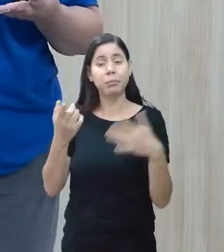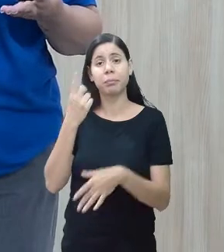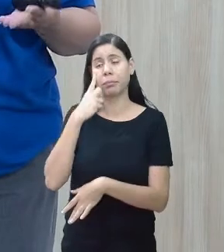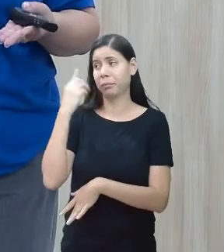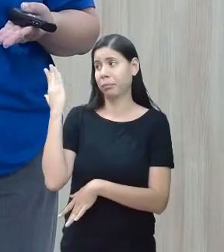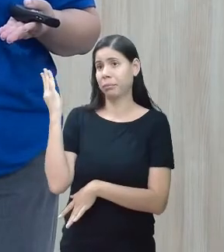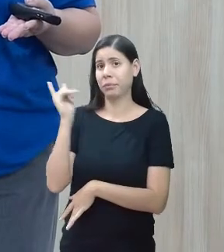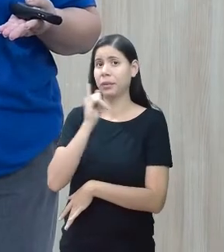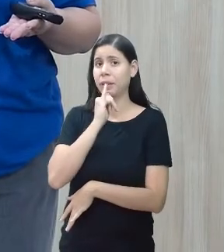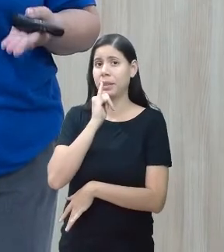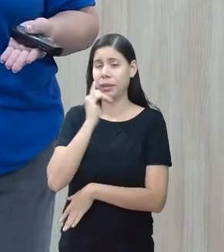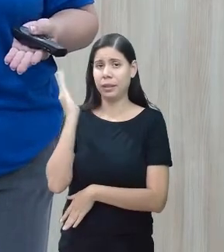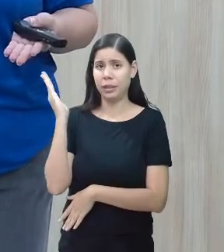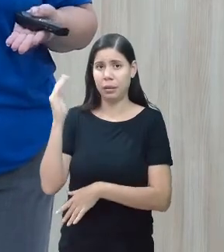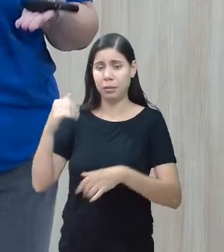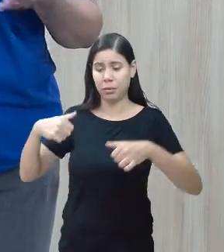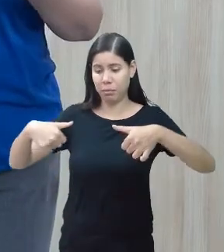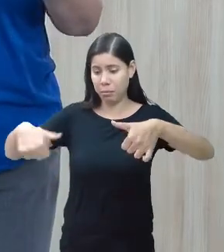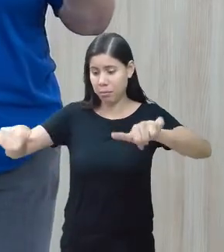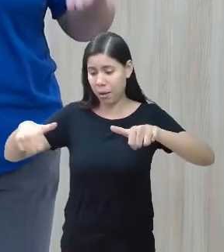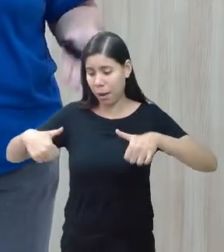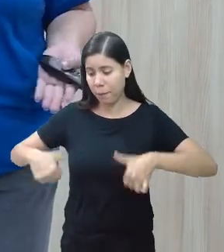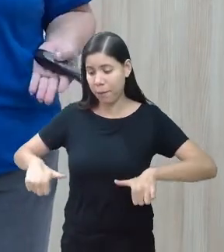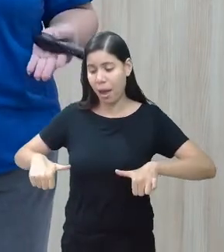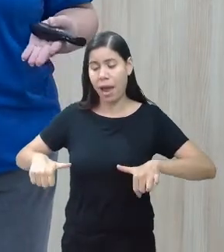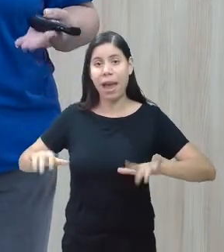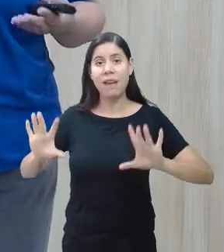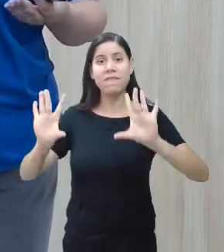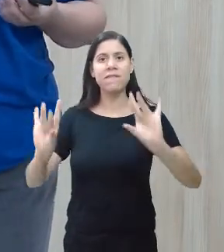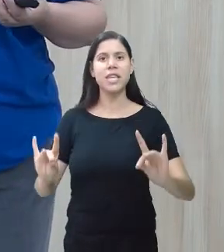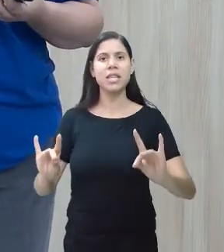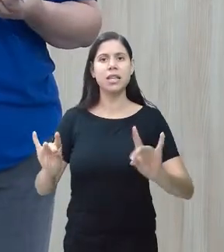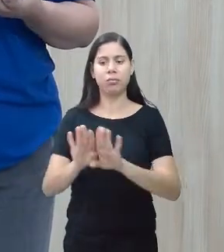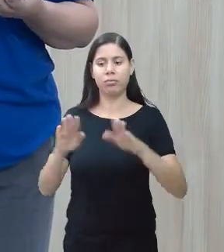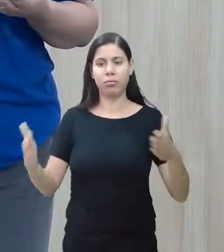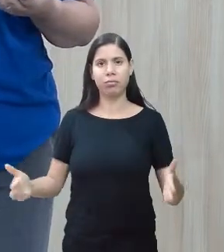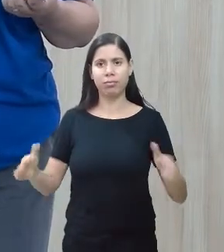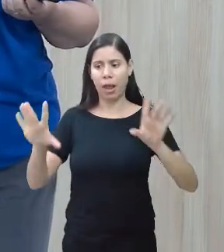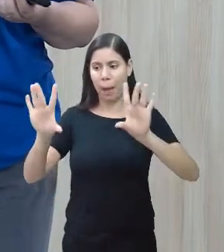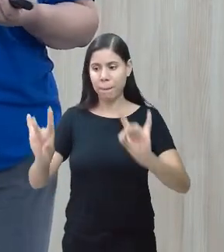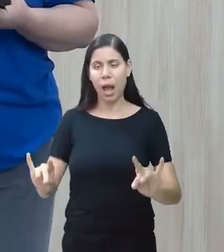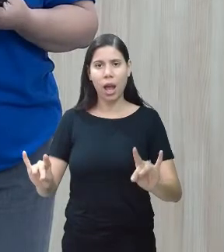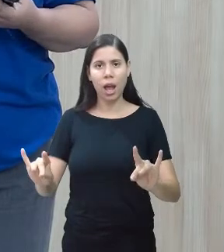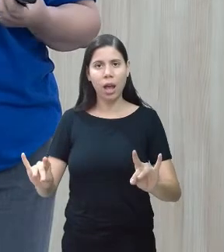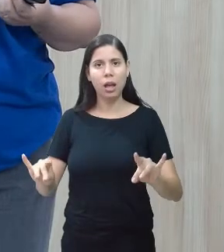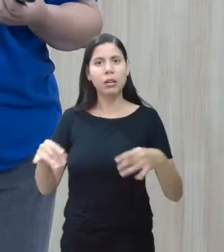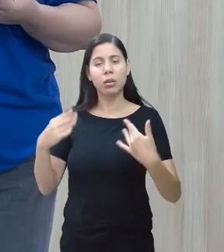prancha, desculpem, ela é fixa na mesa. Esse estudante, ele tem uma dificuldade